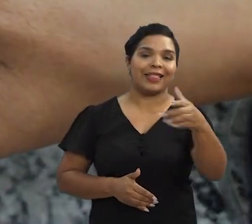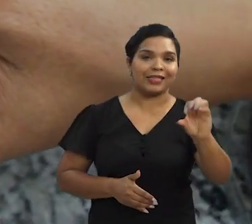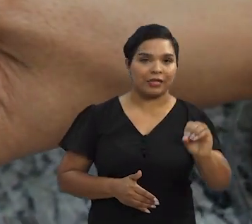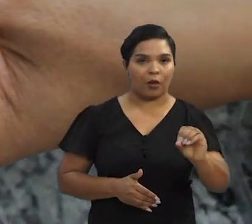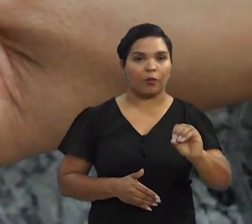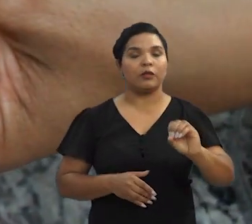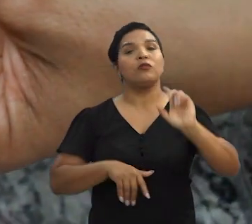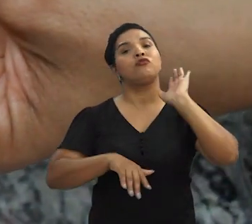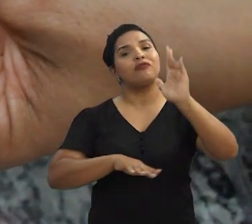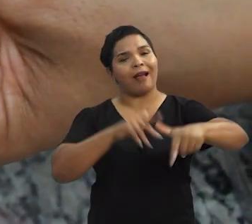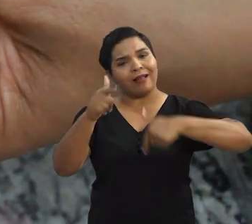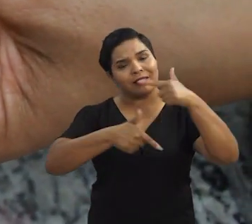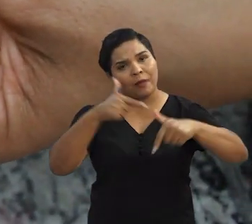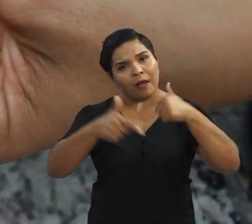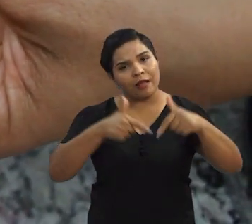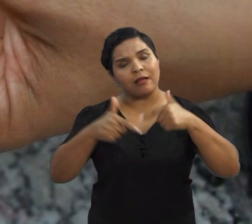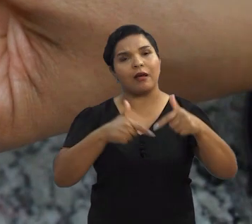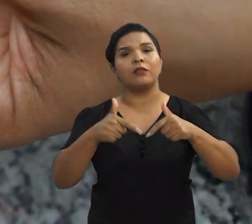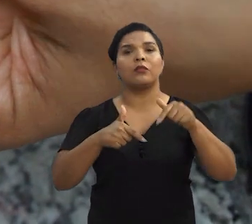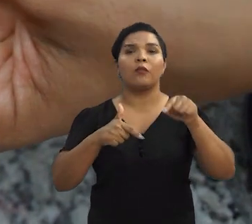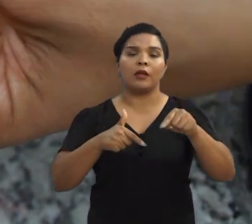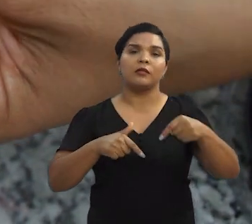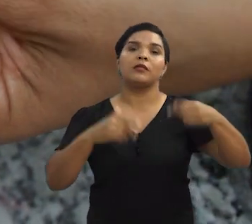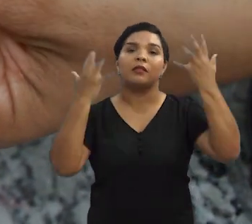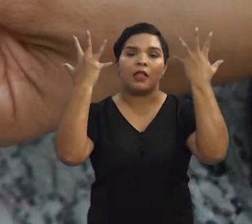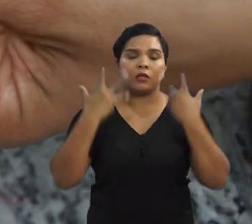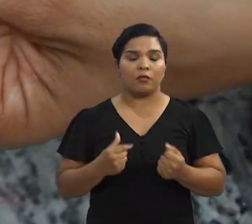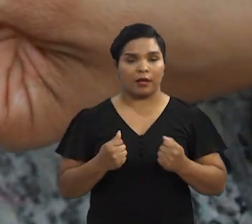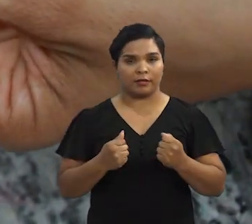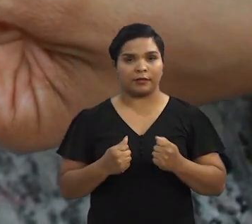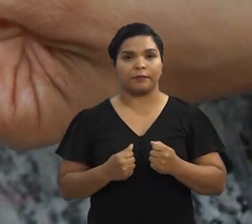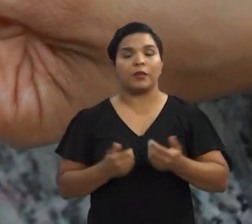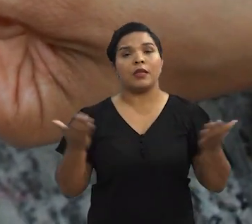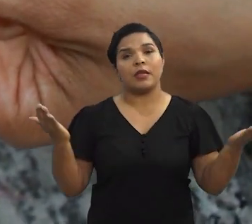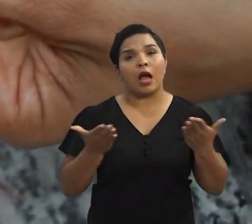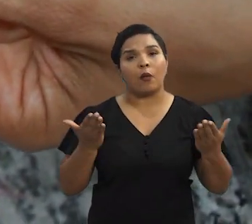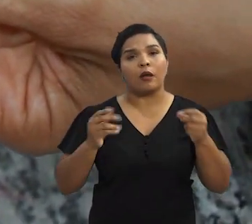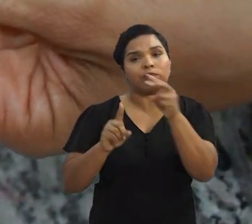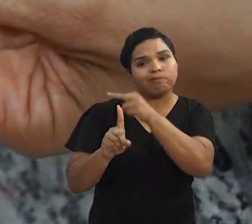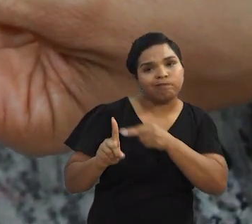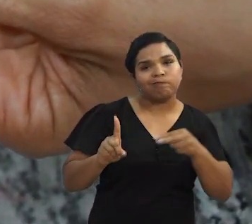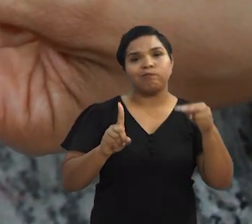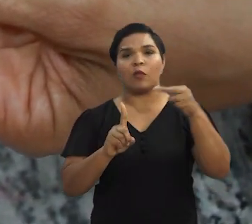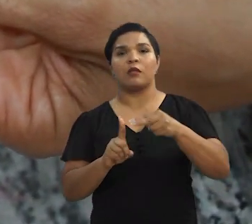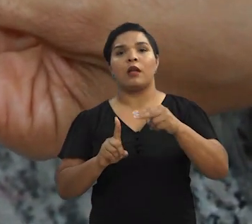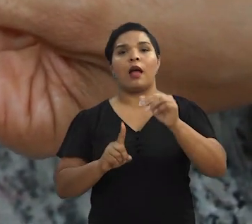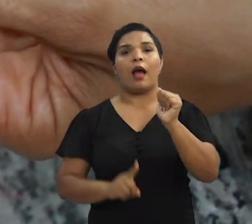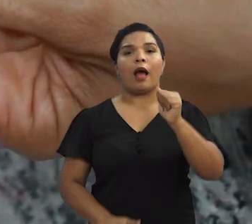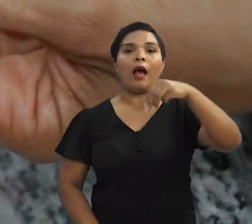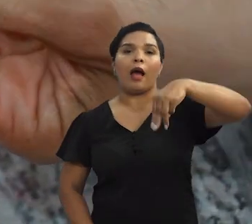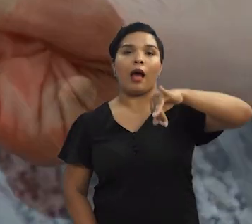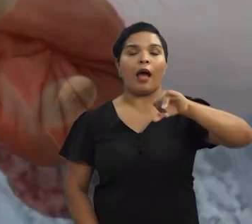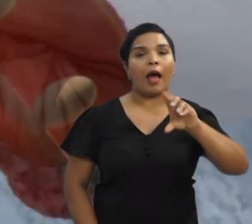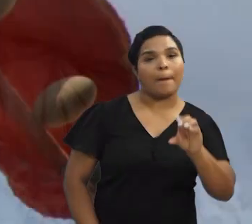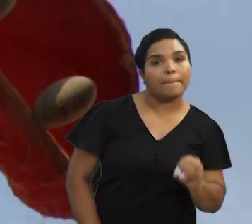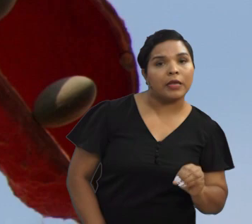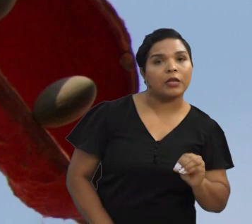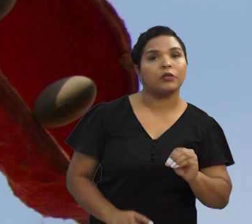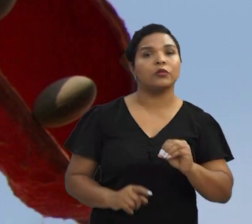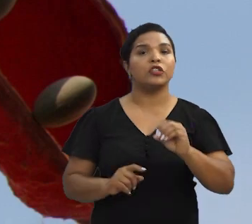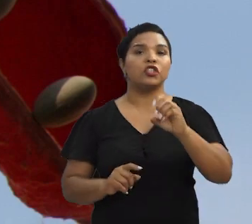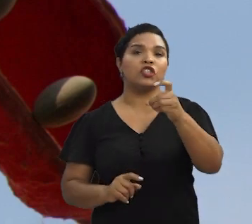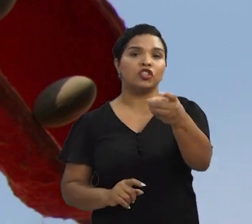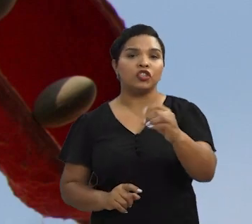Então, a gente já vem também trabalhando com essa fonte, com esses agentes naturais. E agora, com outras perspectivas, outras fontes de amido, amido